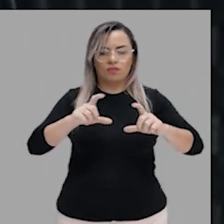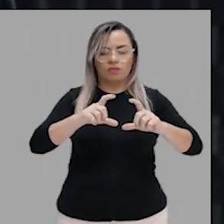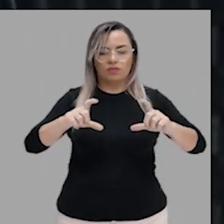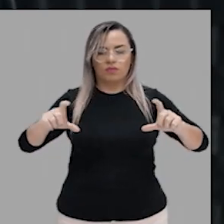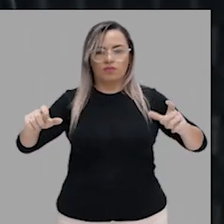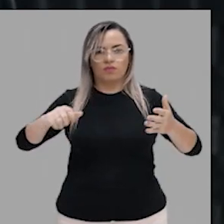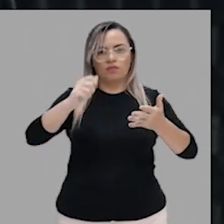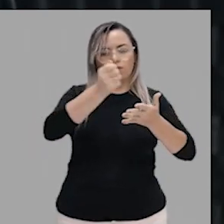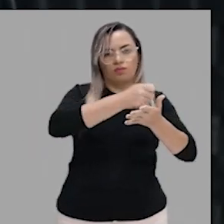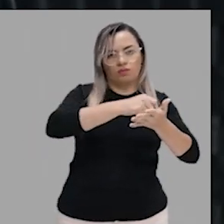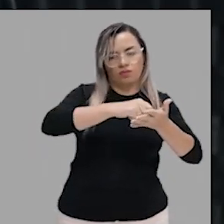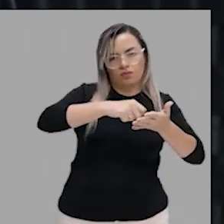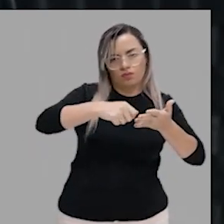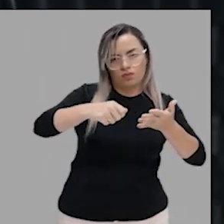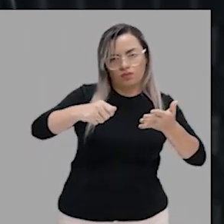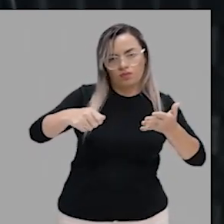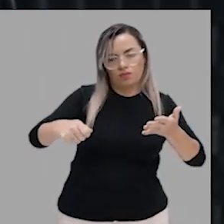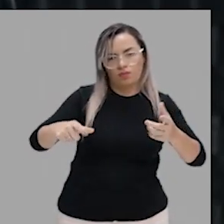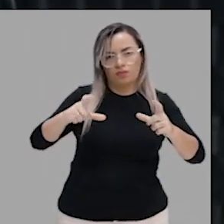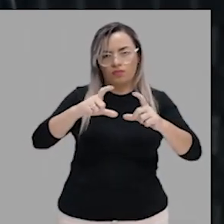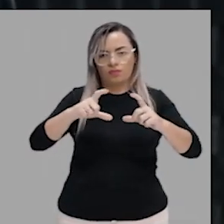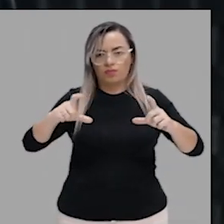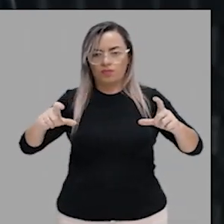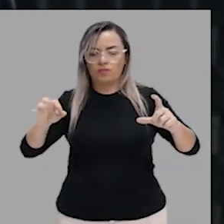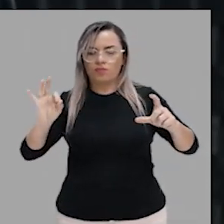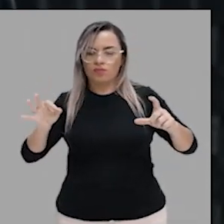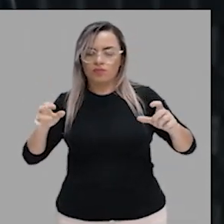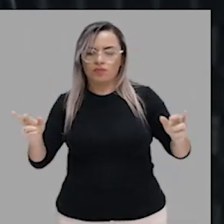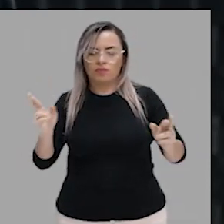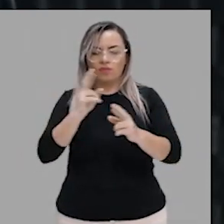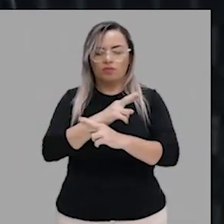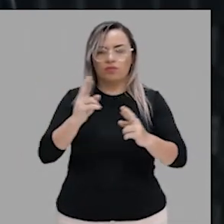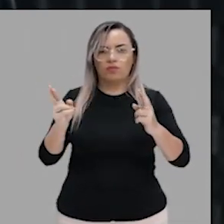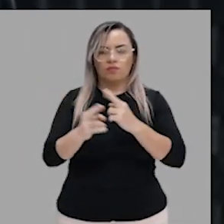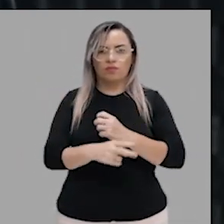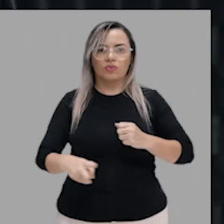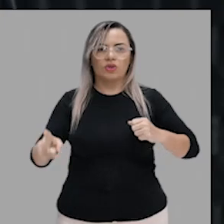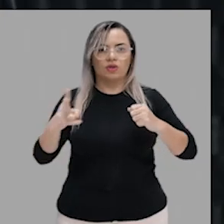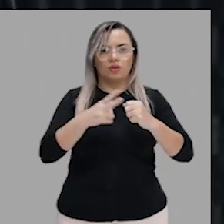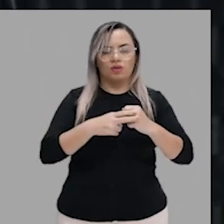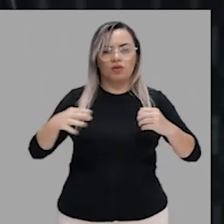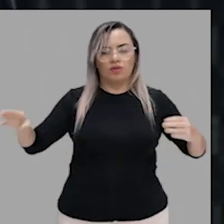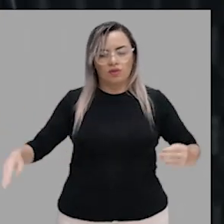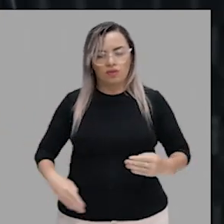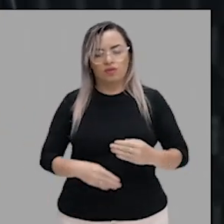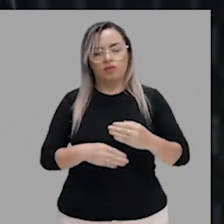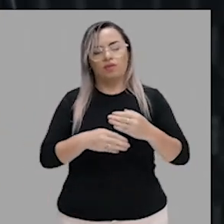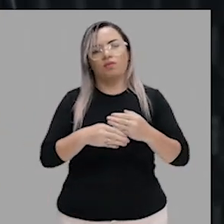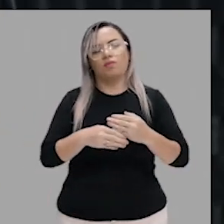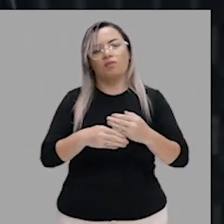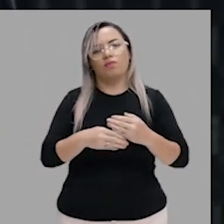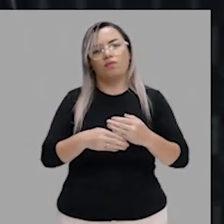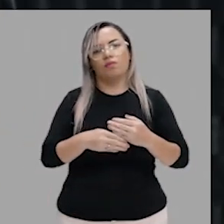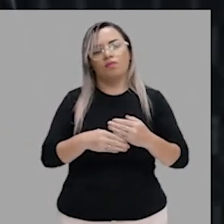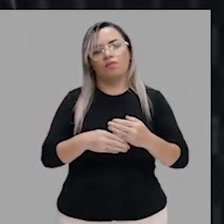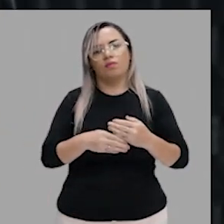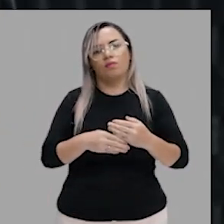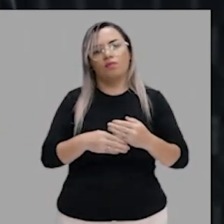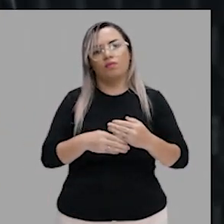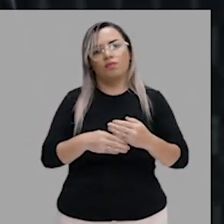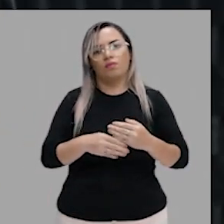adequar, de harmonizar, de relacionar o verbo com o seu complemento, trazendo sempre a